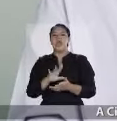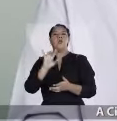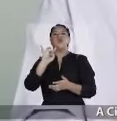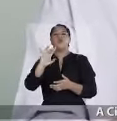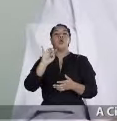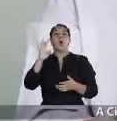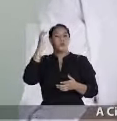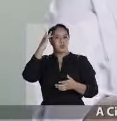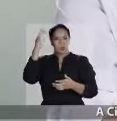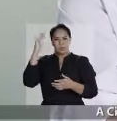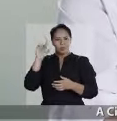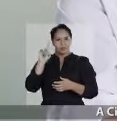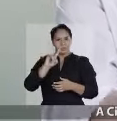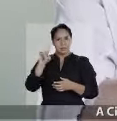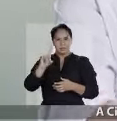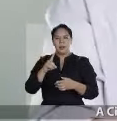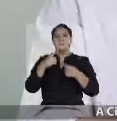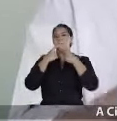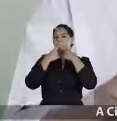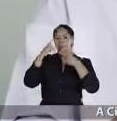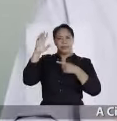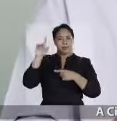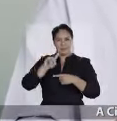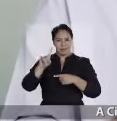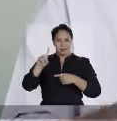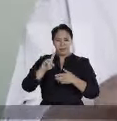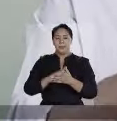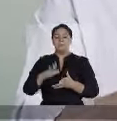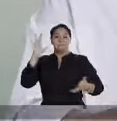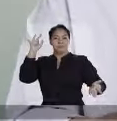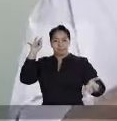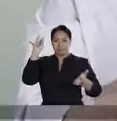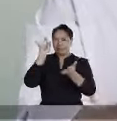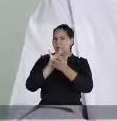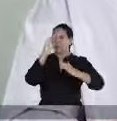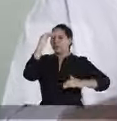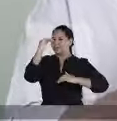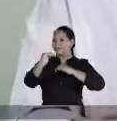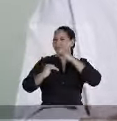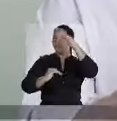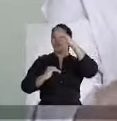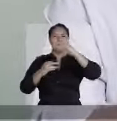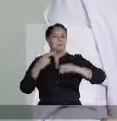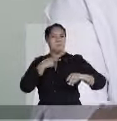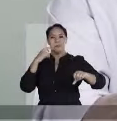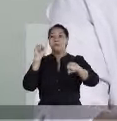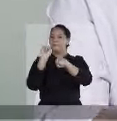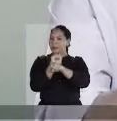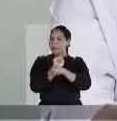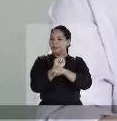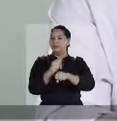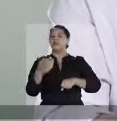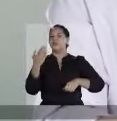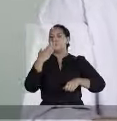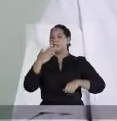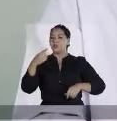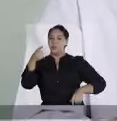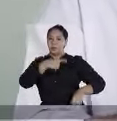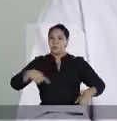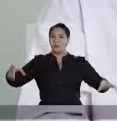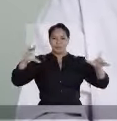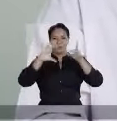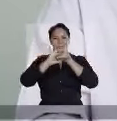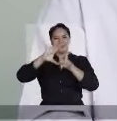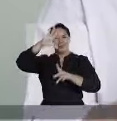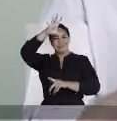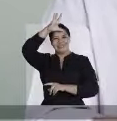não é apenas um sonho e nem uma promessa. É uma realidade e evolução que não pode parar. Eu sou o